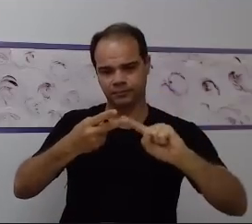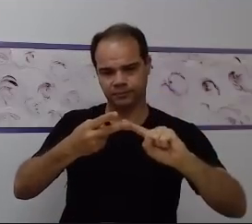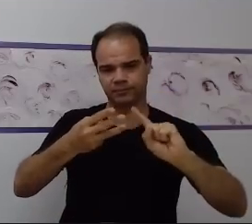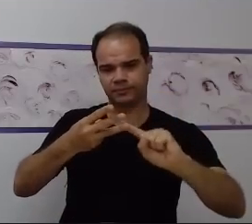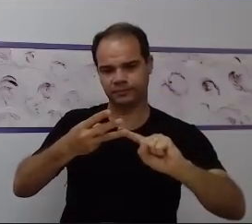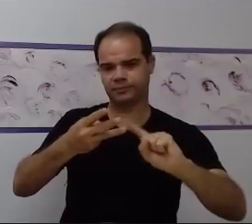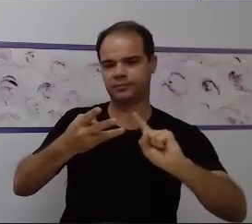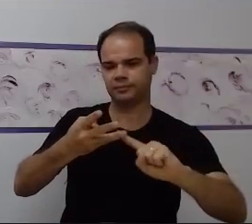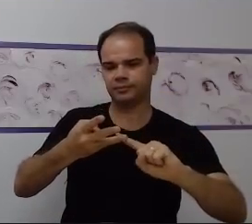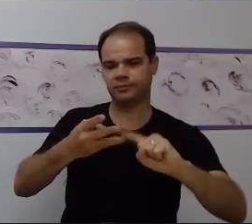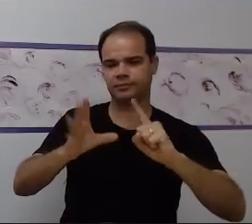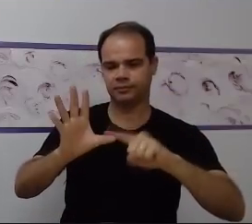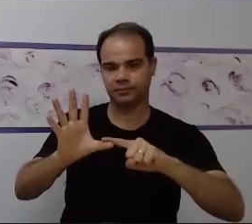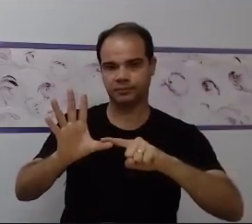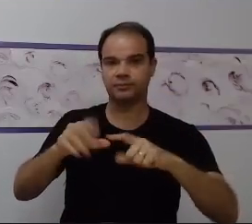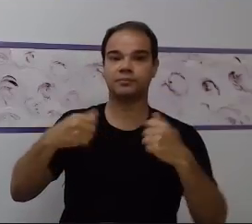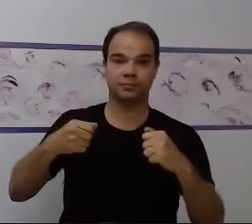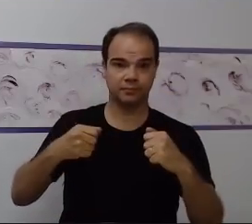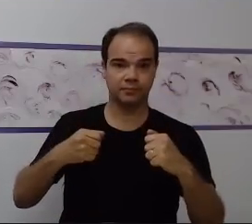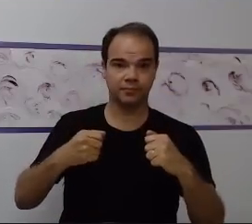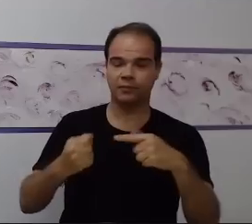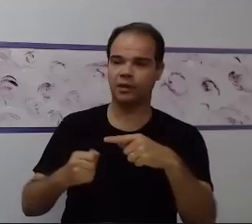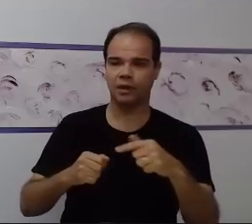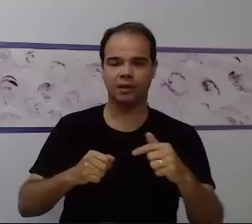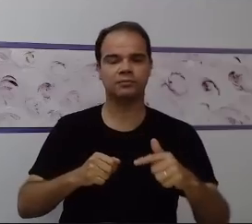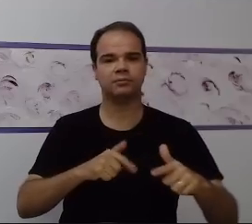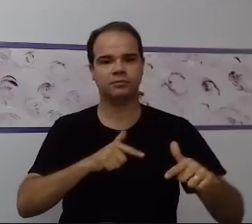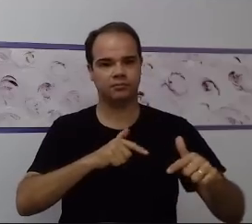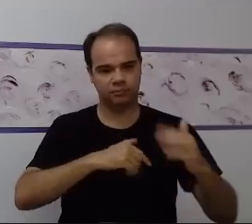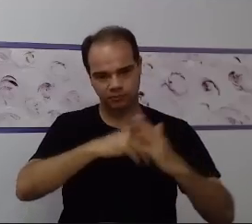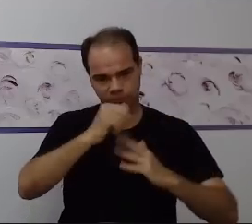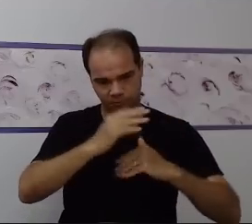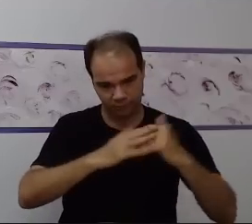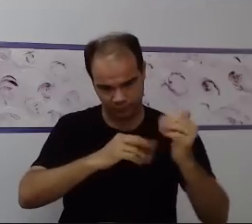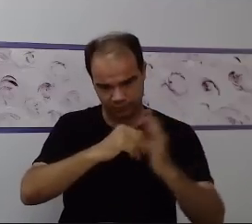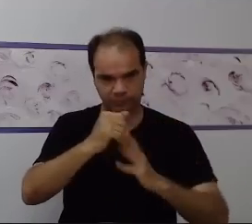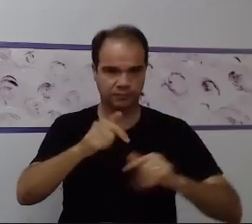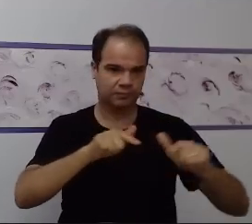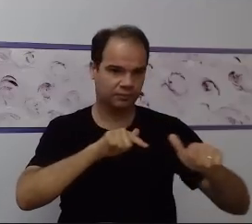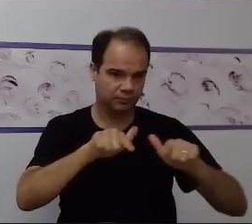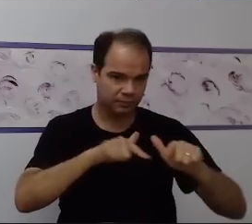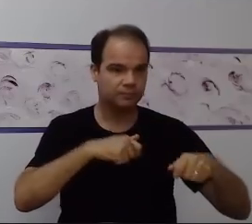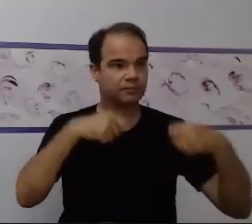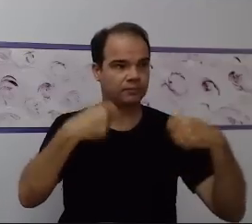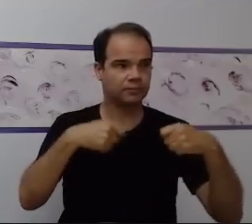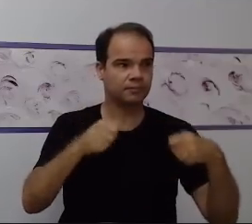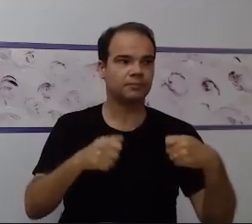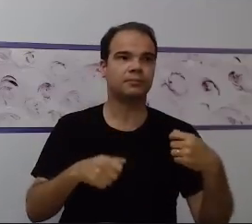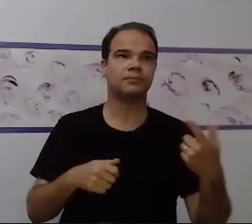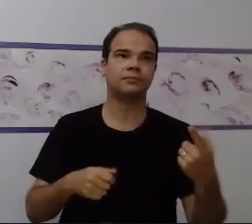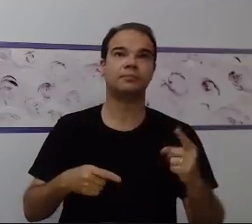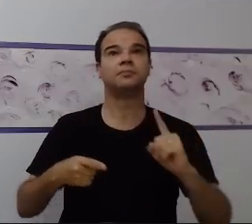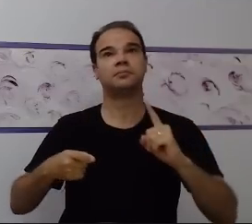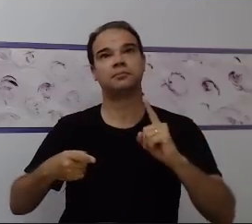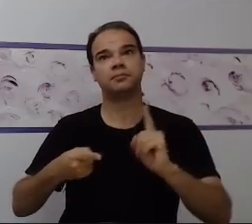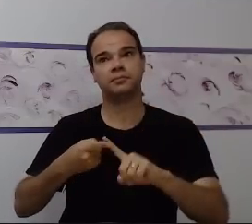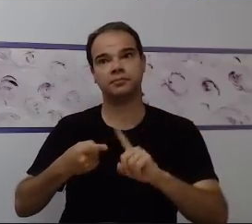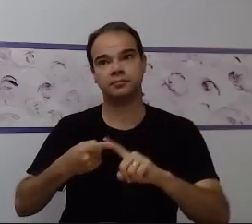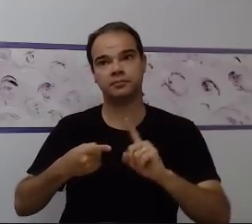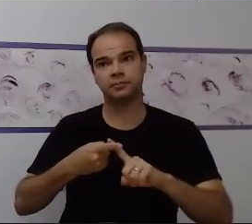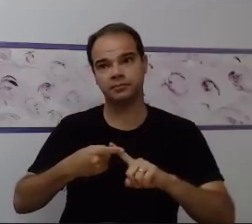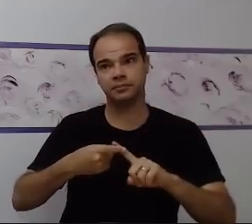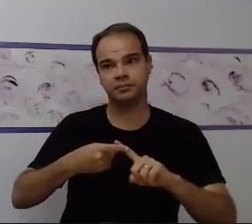padronização. É feito por profissionais da área. Ela é implementada primeiramente a nível